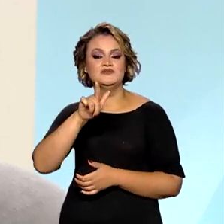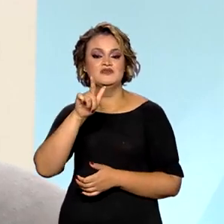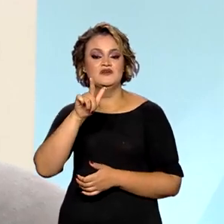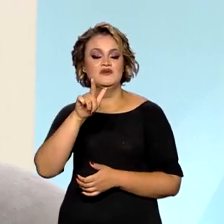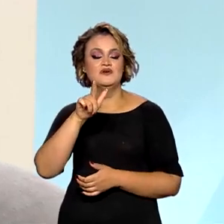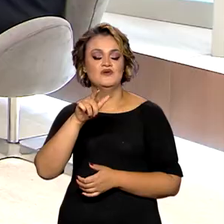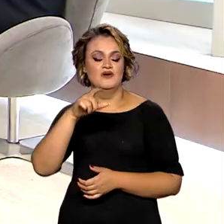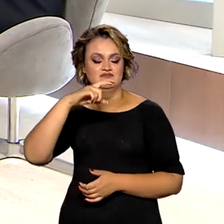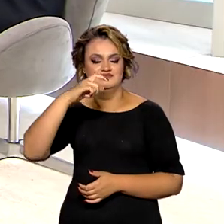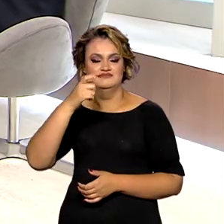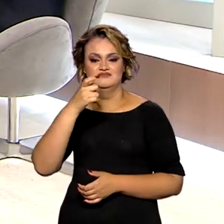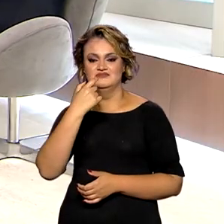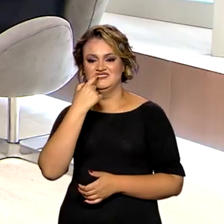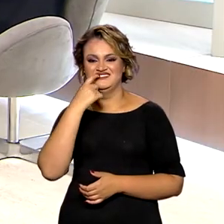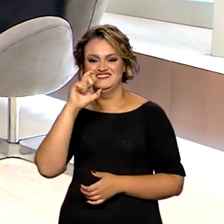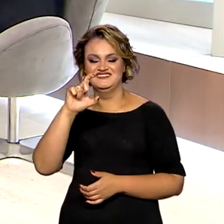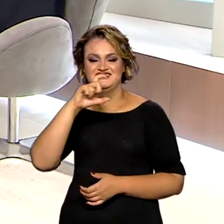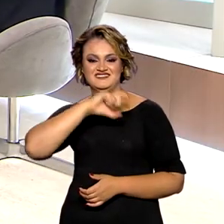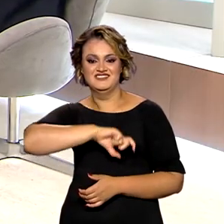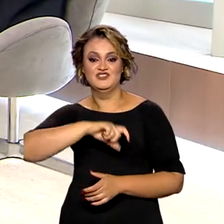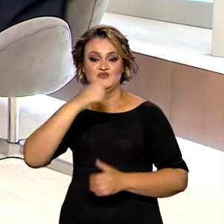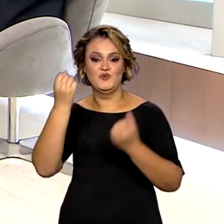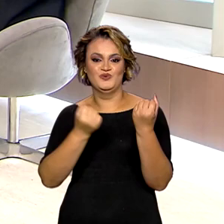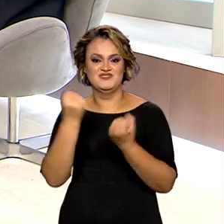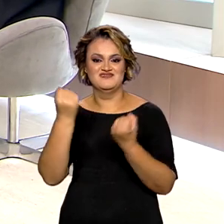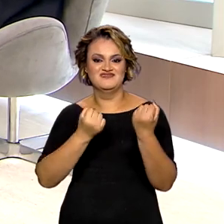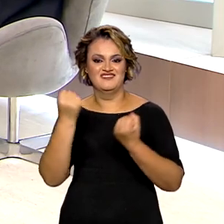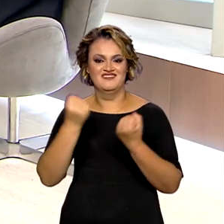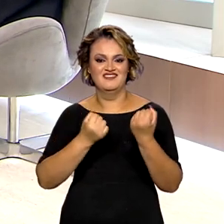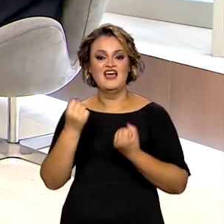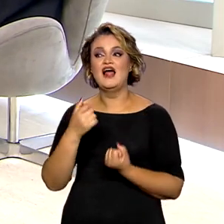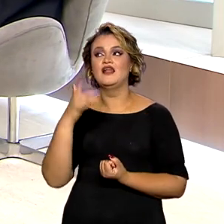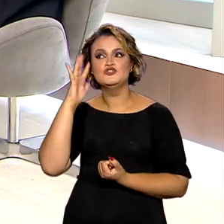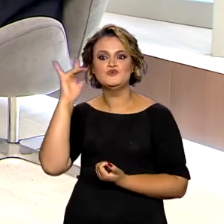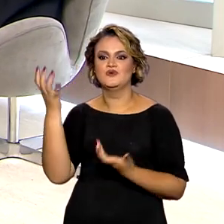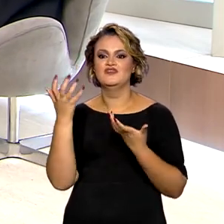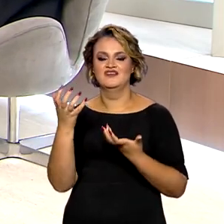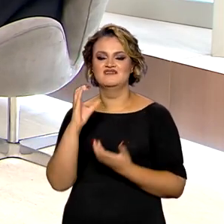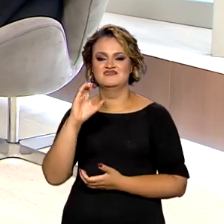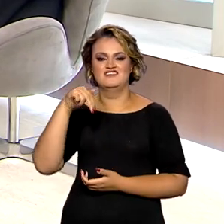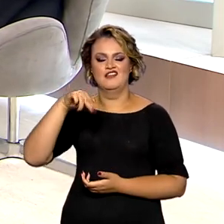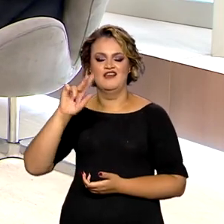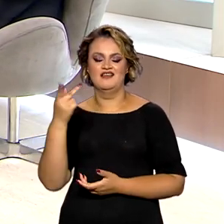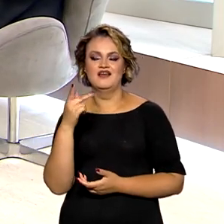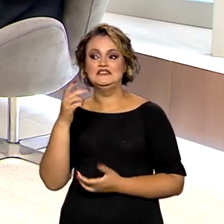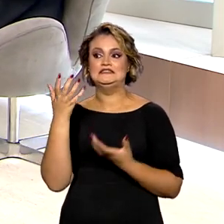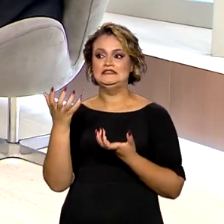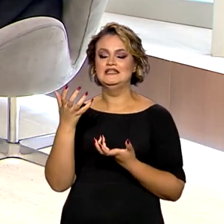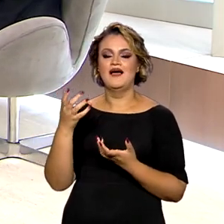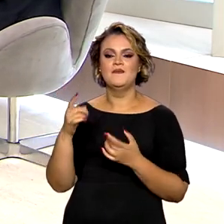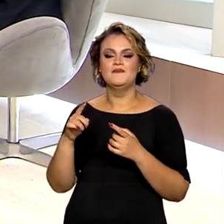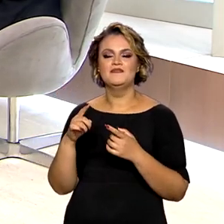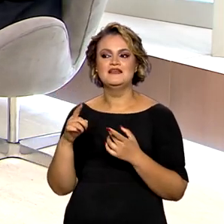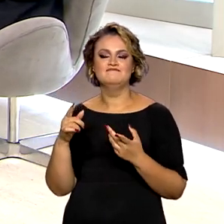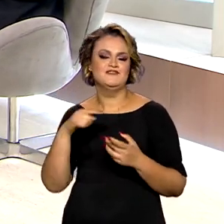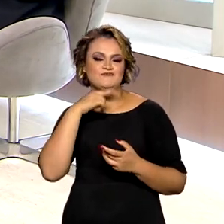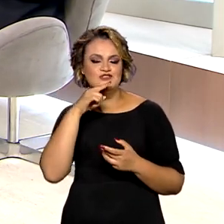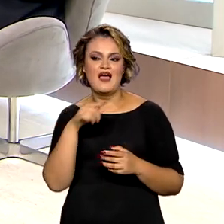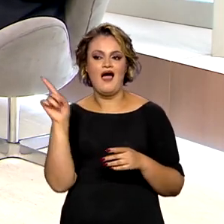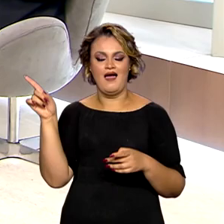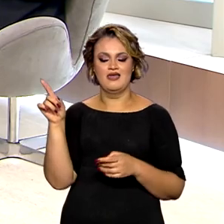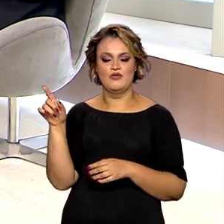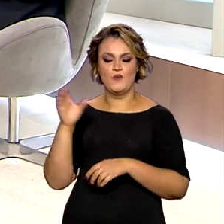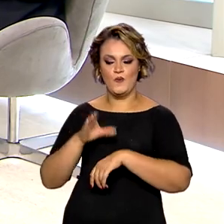motorista. Ela sempre quis tirar a habilitação dela e nunca tinha conseguido, mas o curso trouxe ela um resgate da